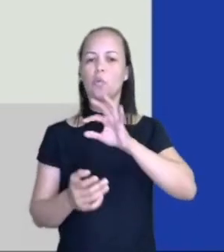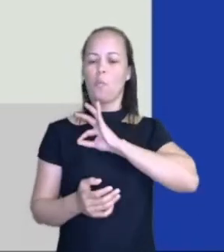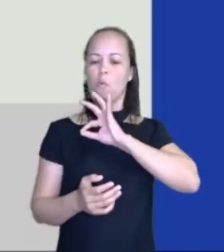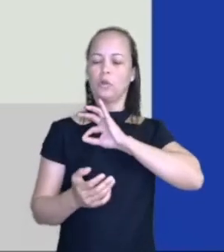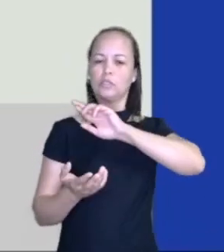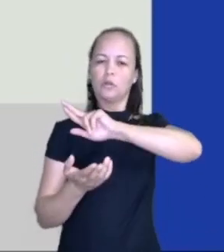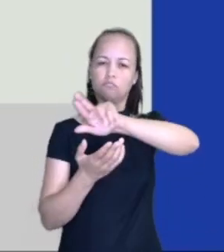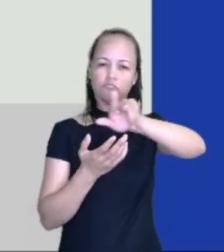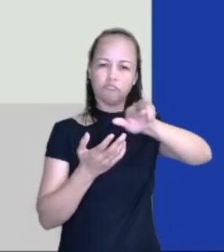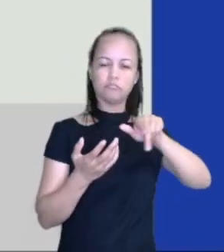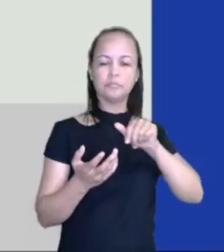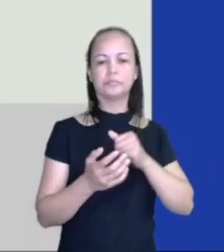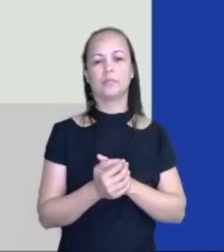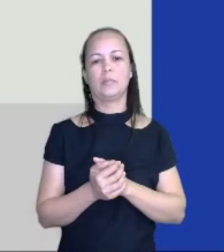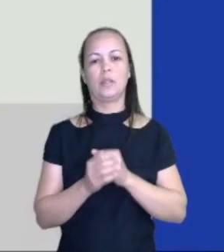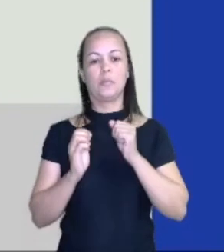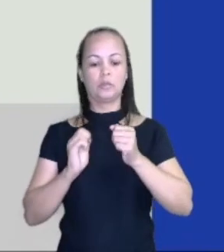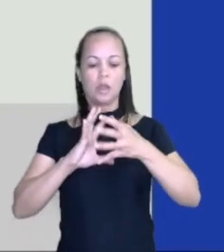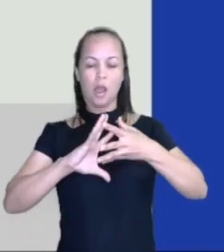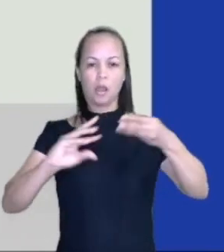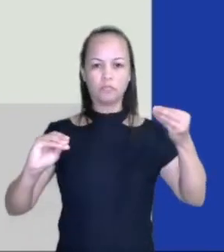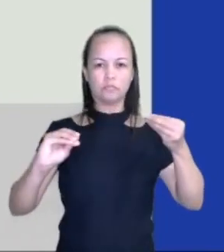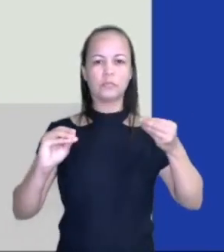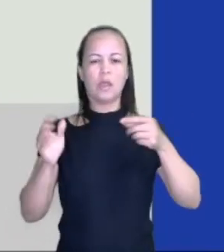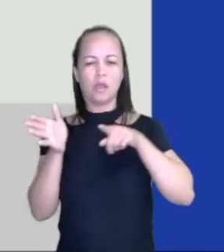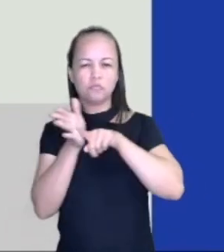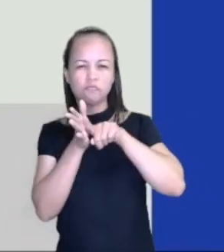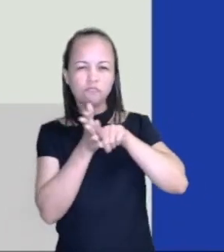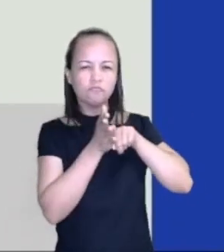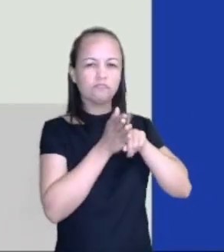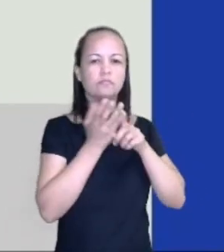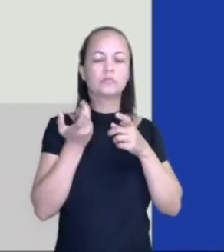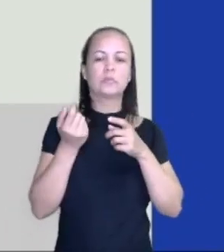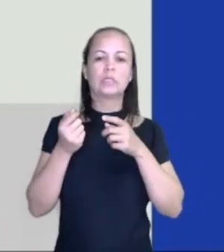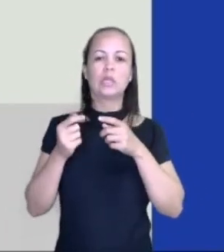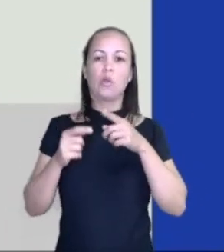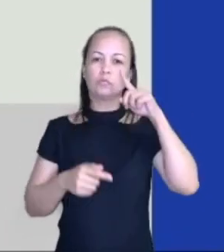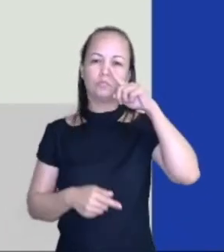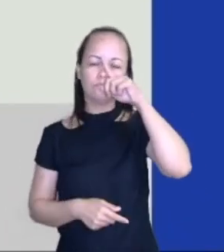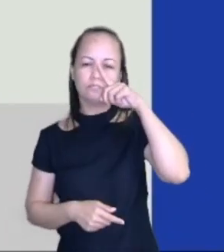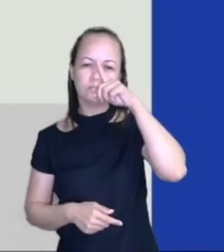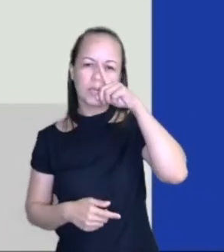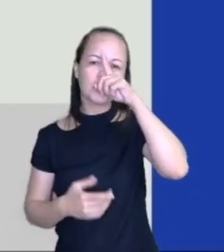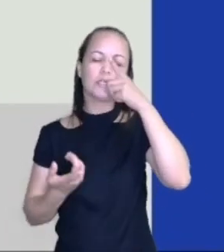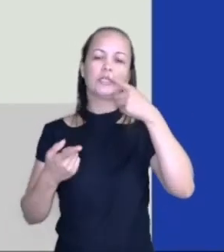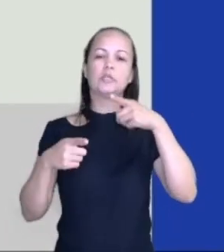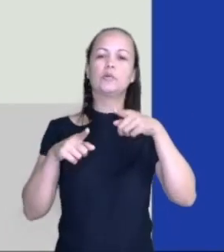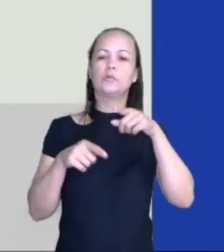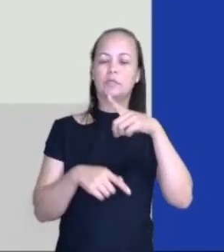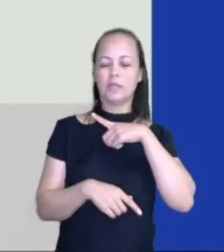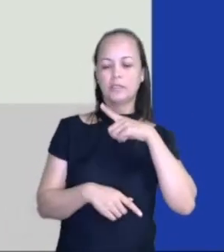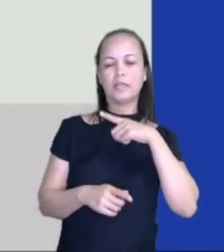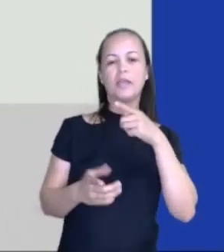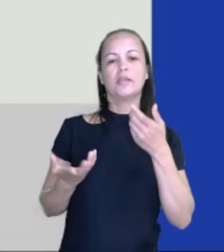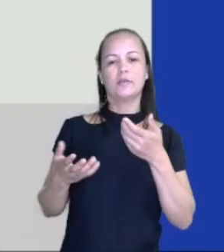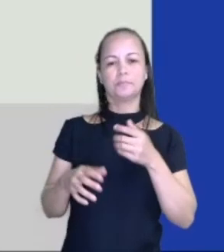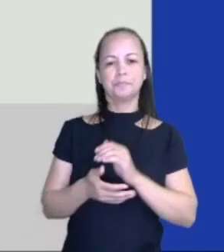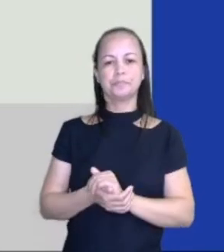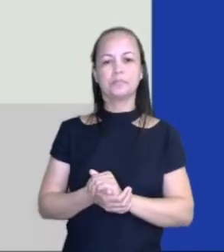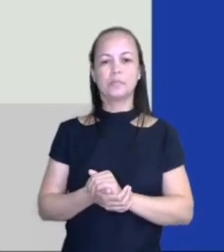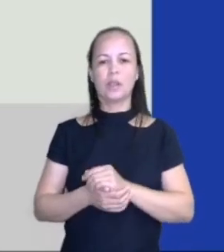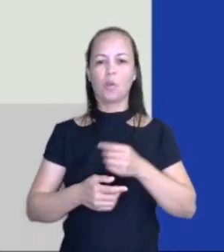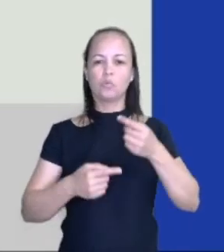ações, podemos ter a fuga, a investigação, os perigos que ele tenha passado, os